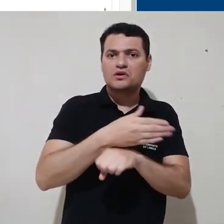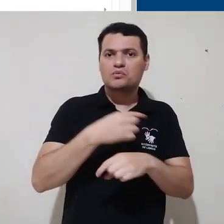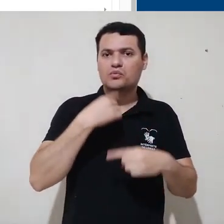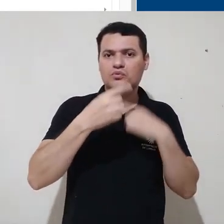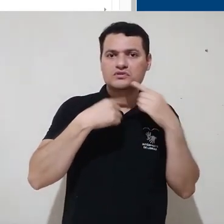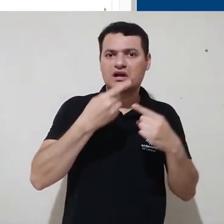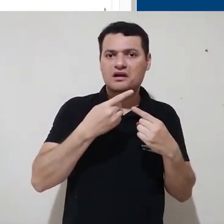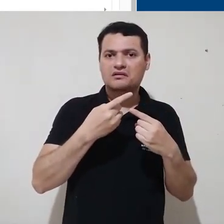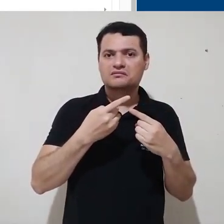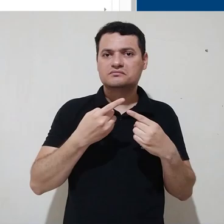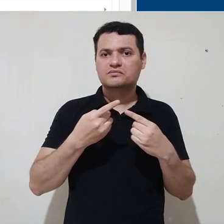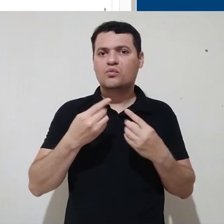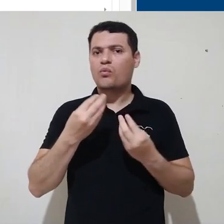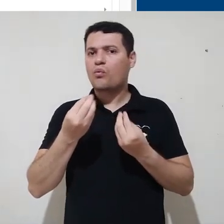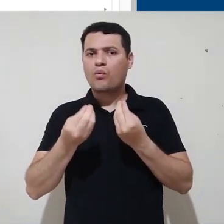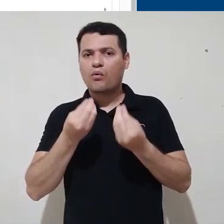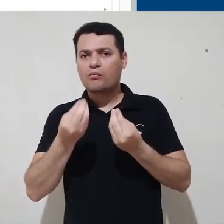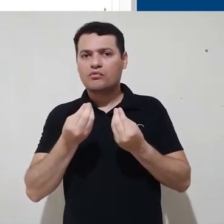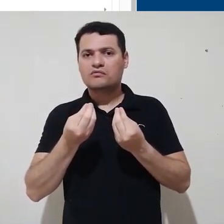usando o login único,